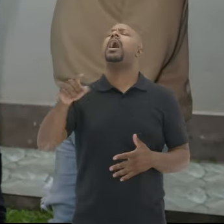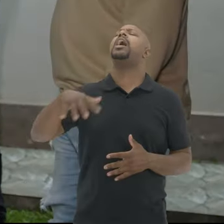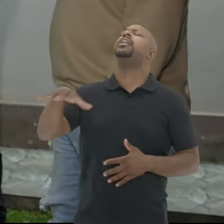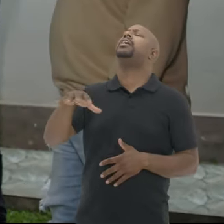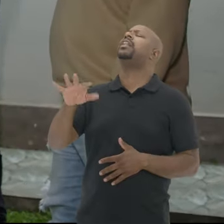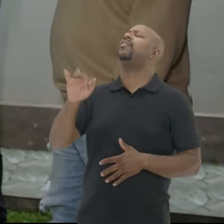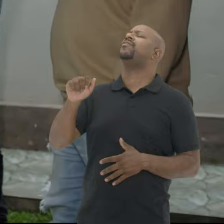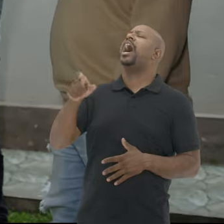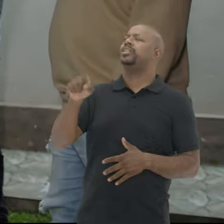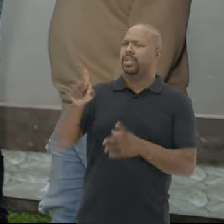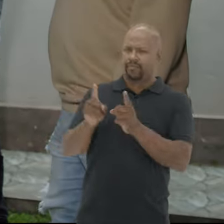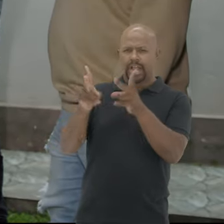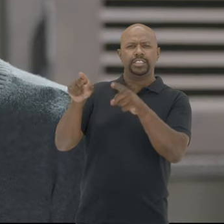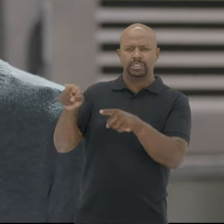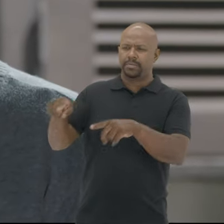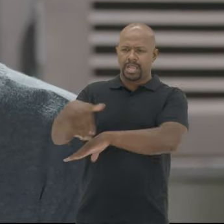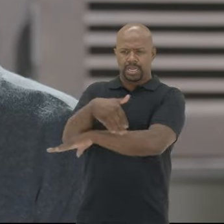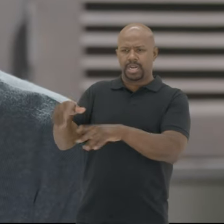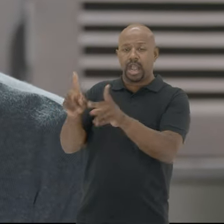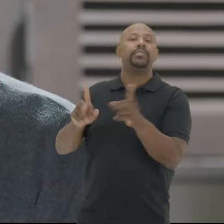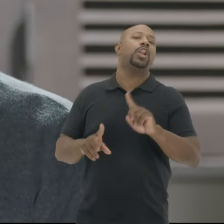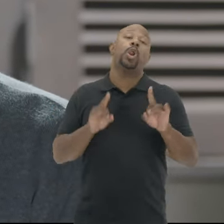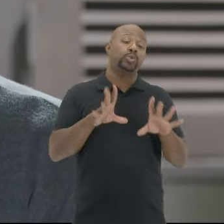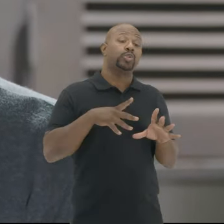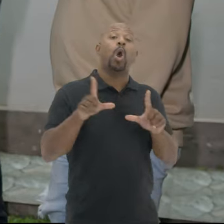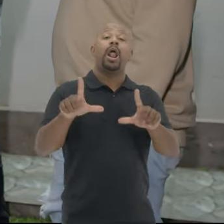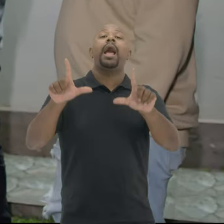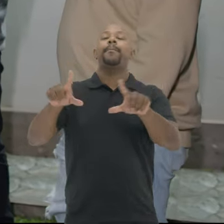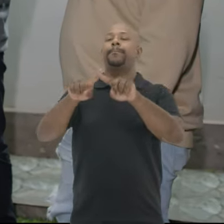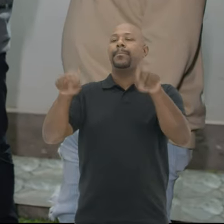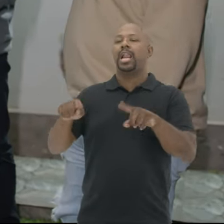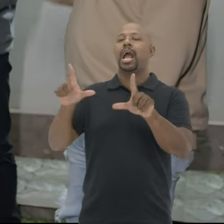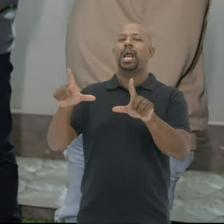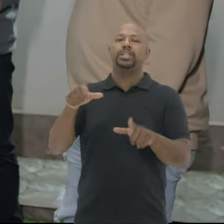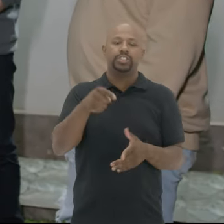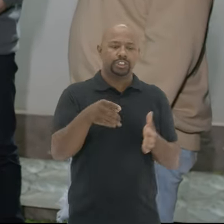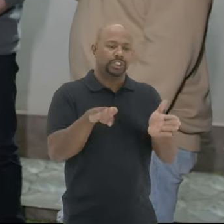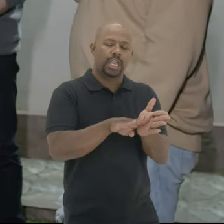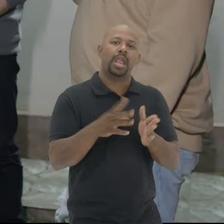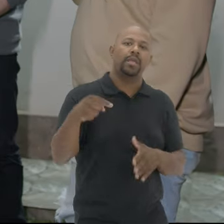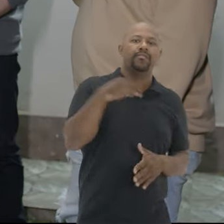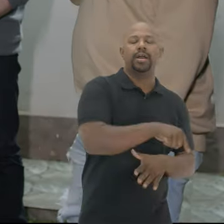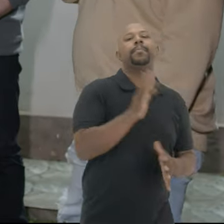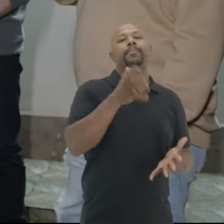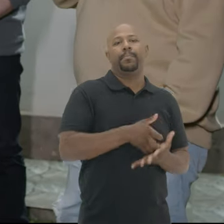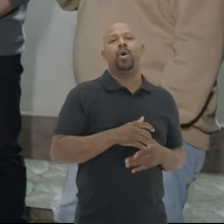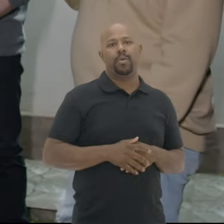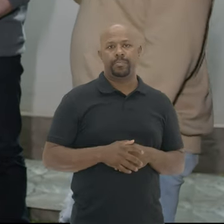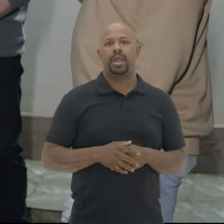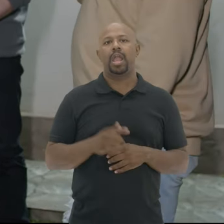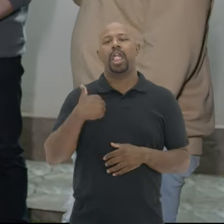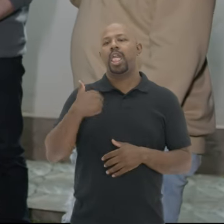E ali na faixa também A senhora vende? Ah não Eu só coloco a placa E o pessoal chega no pátio Ah